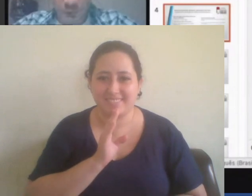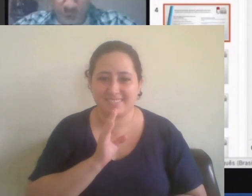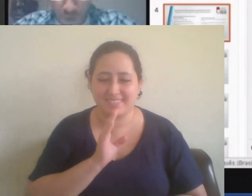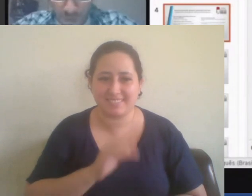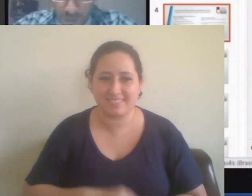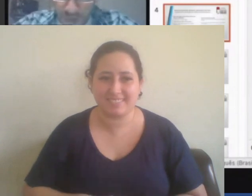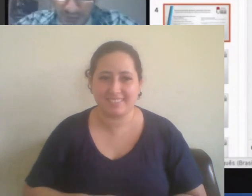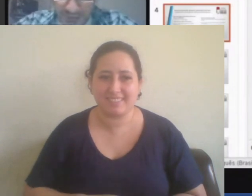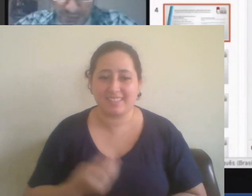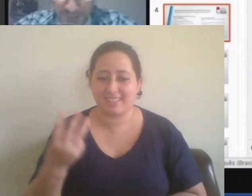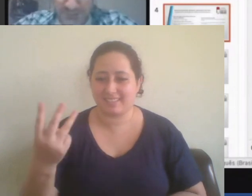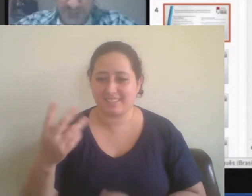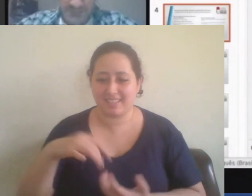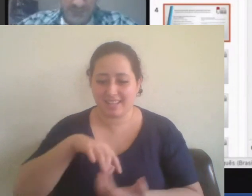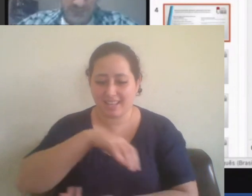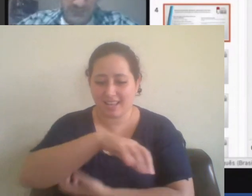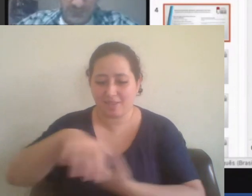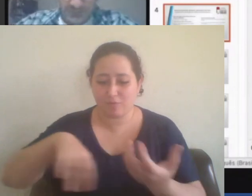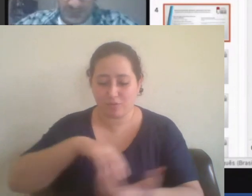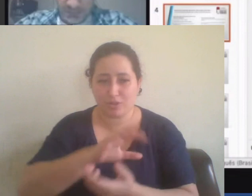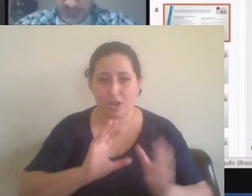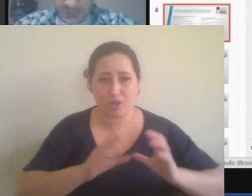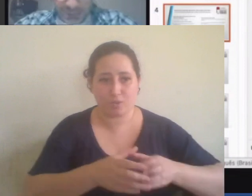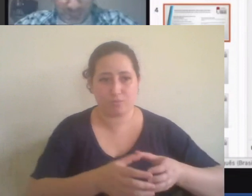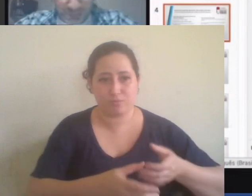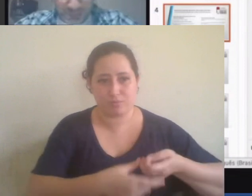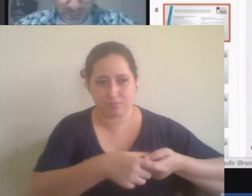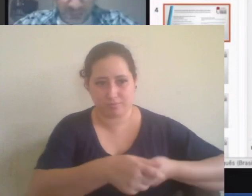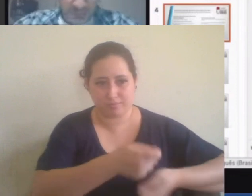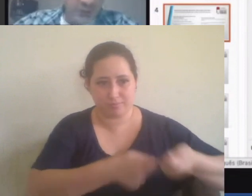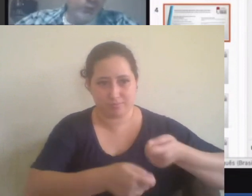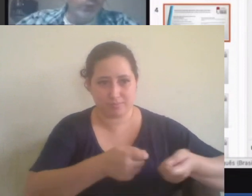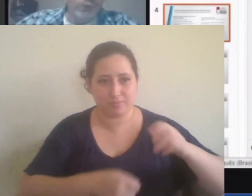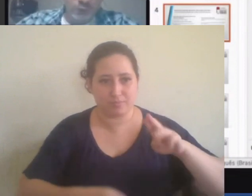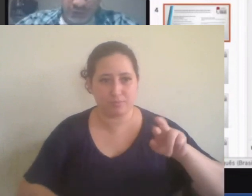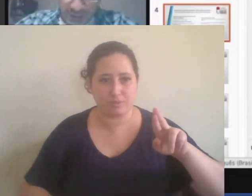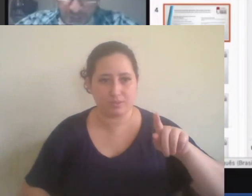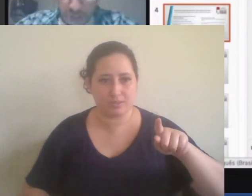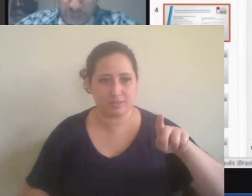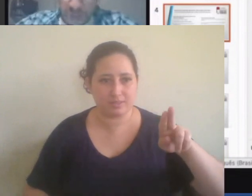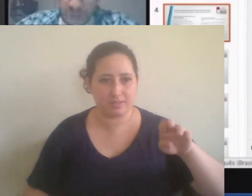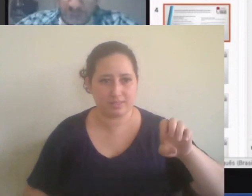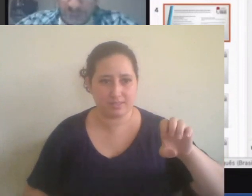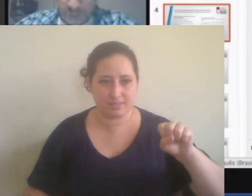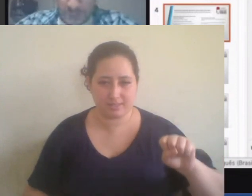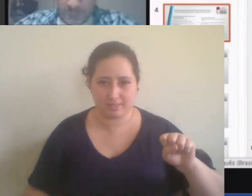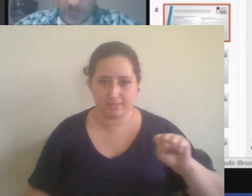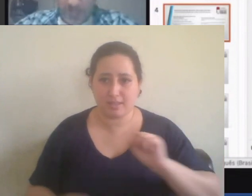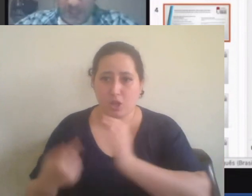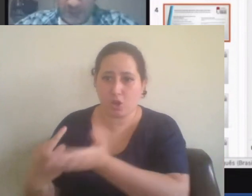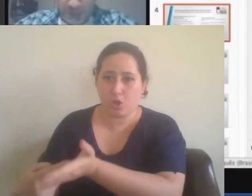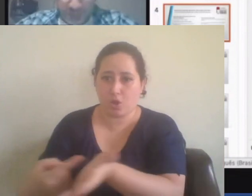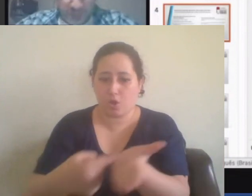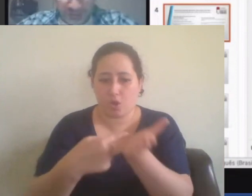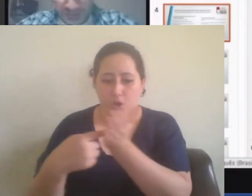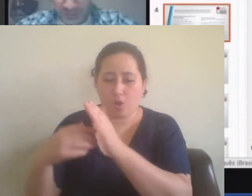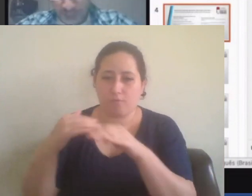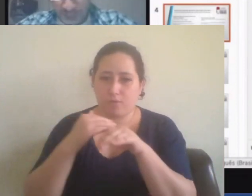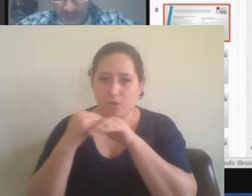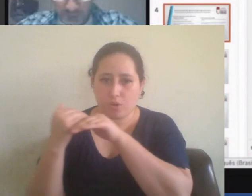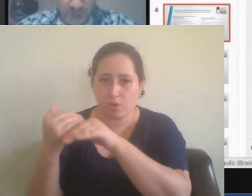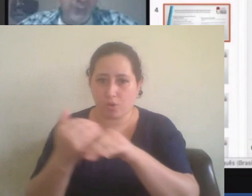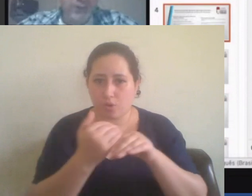grandes revoluções burguesas, que, apesar de não ser um consenso de